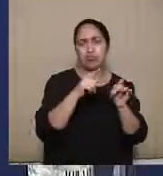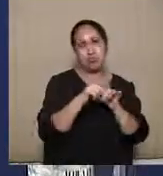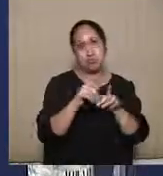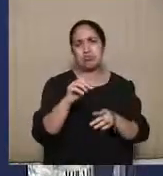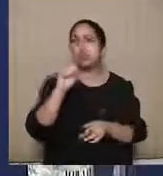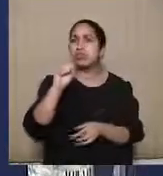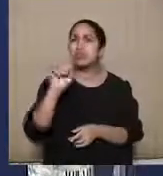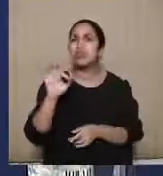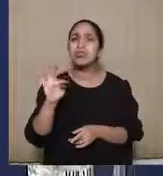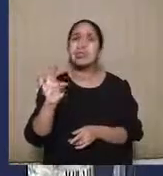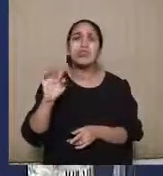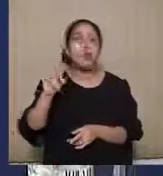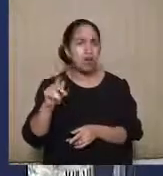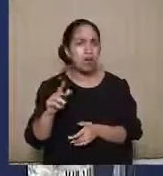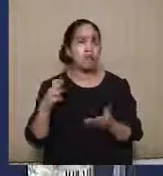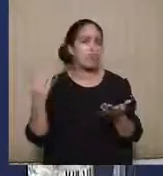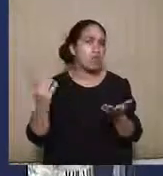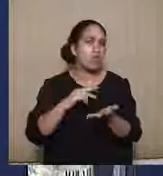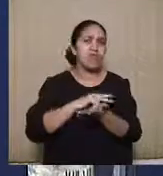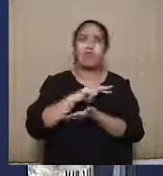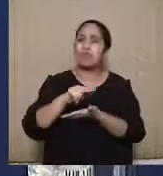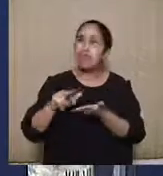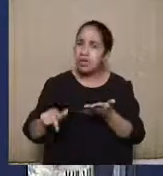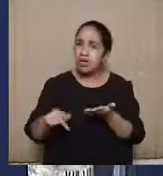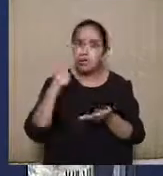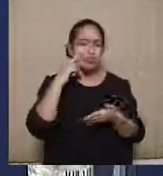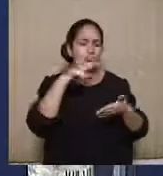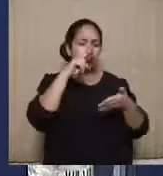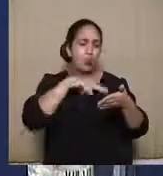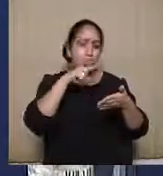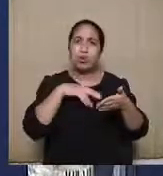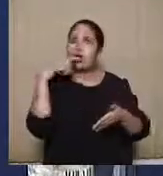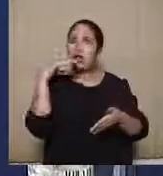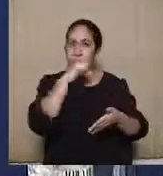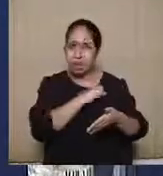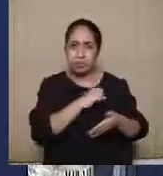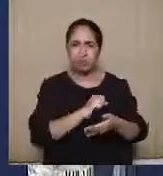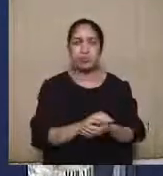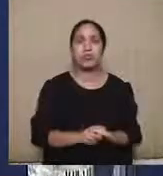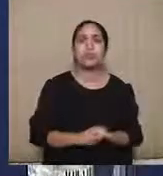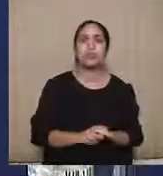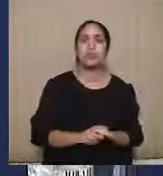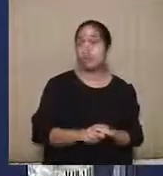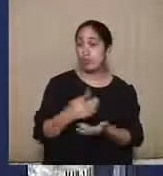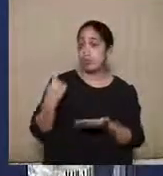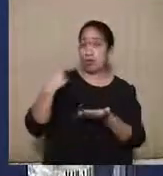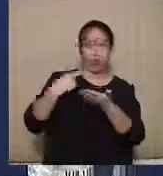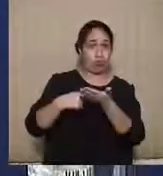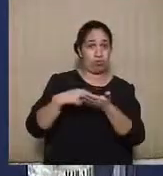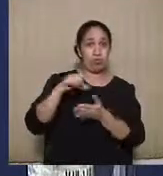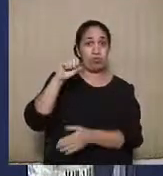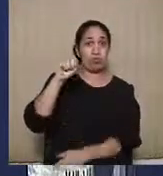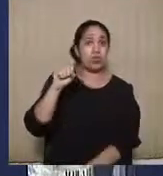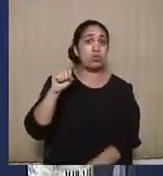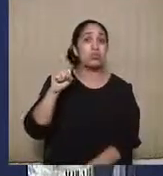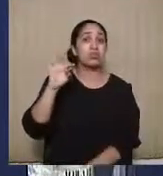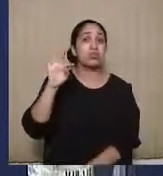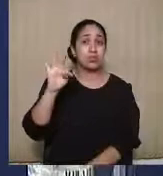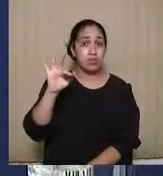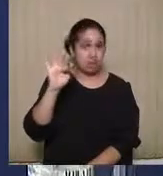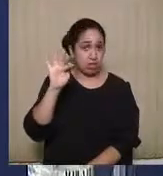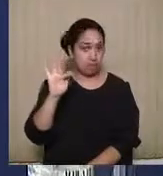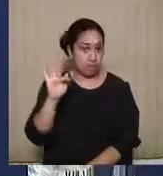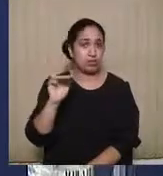TSE, nesse sentido, vou citar aqui apenas um e fazer uma leitura rápida, é um acórdão do STF, no Recurso